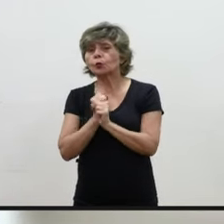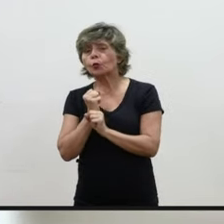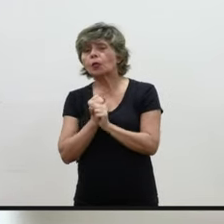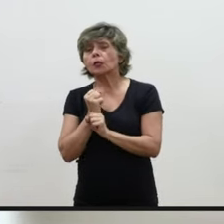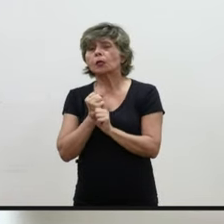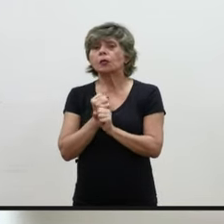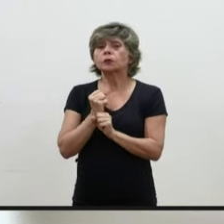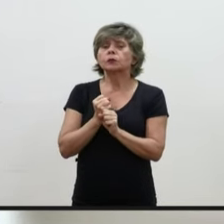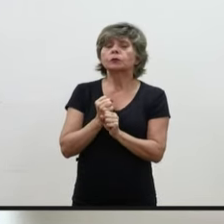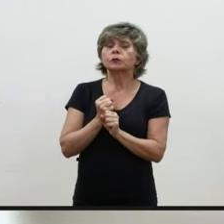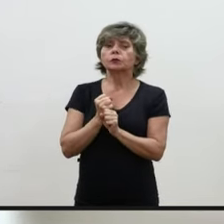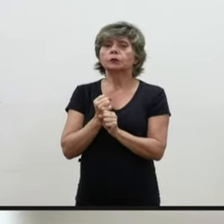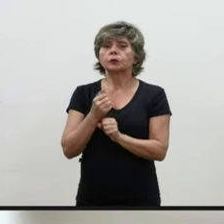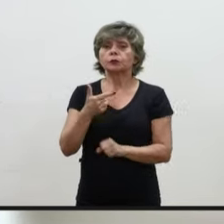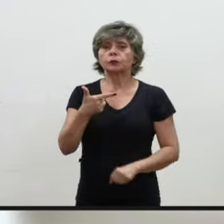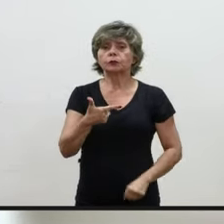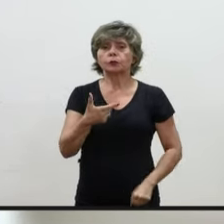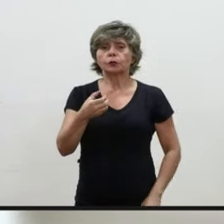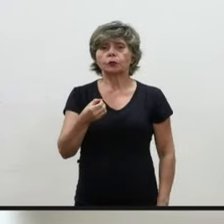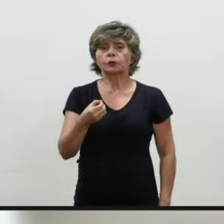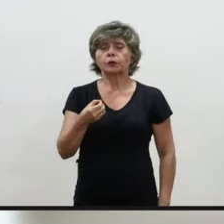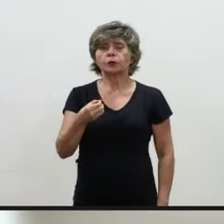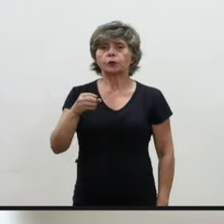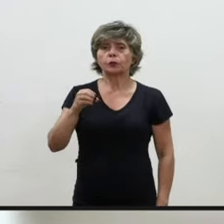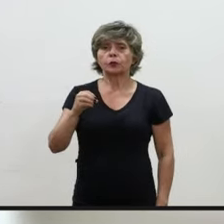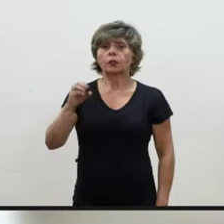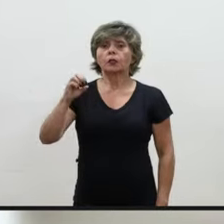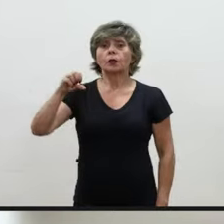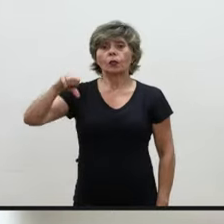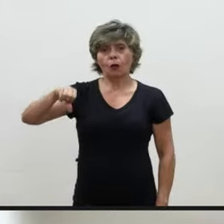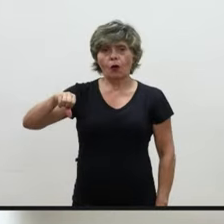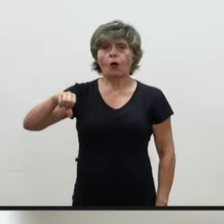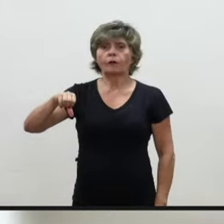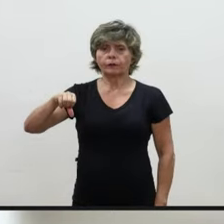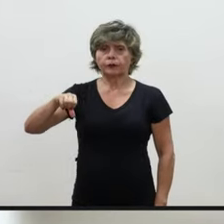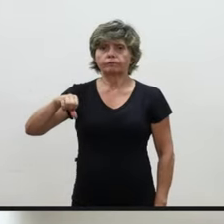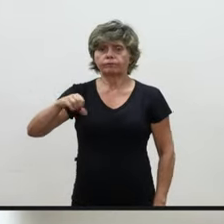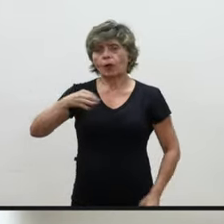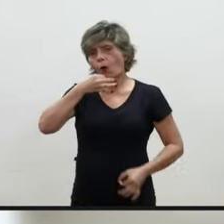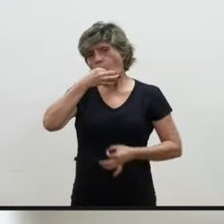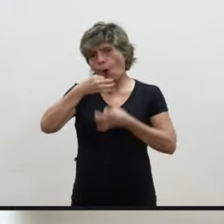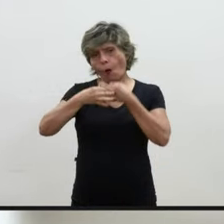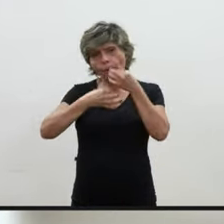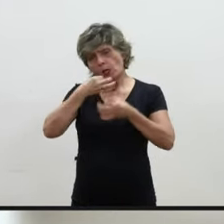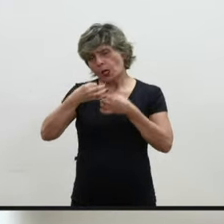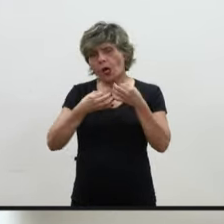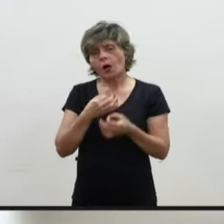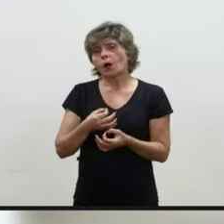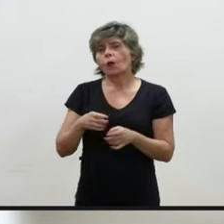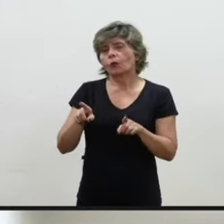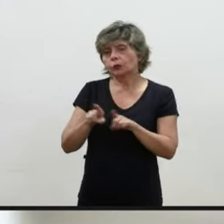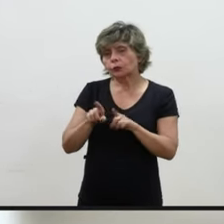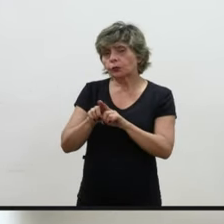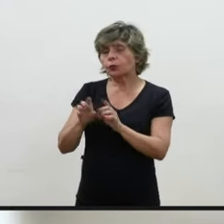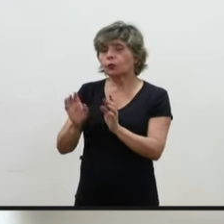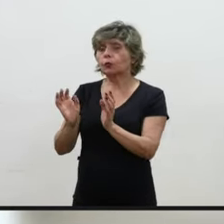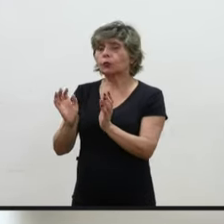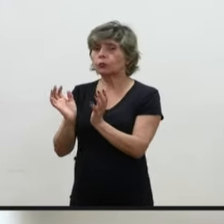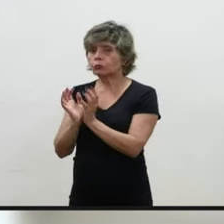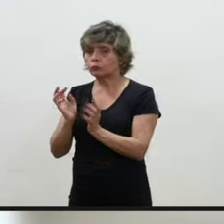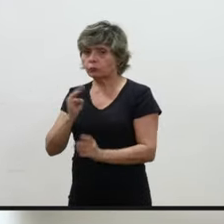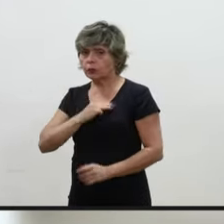Então, essa... os dois... a área técnica do Ministério Público trouxe essa divergência.